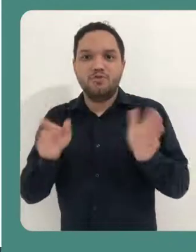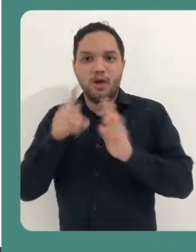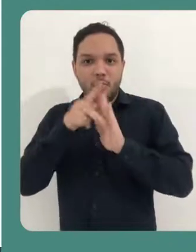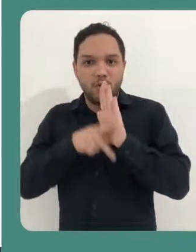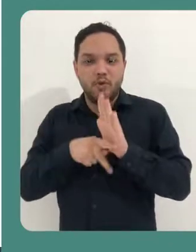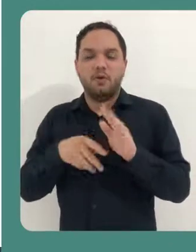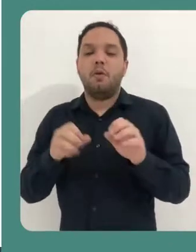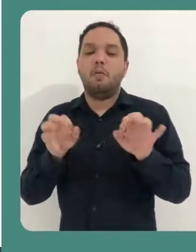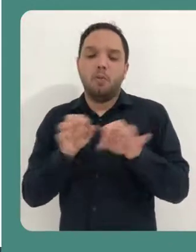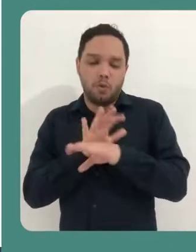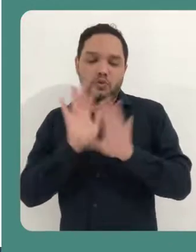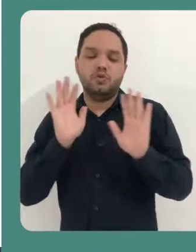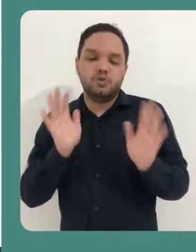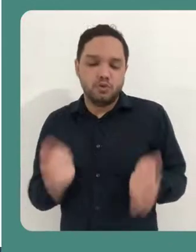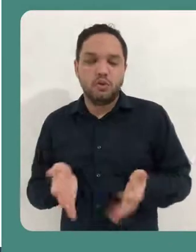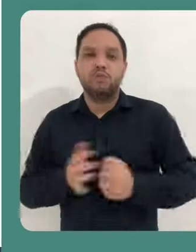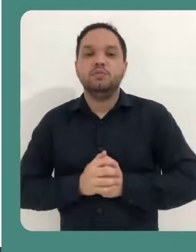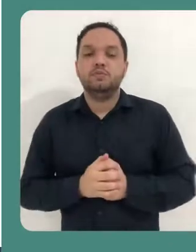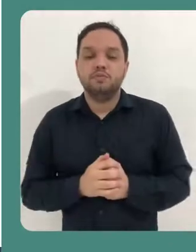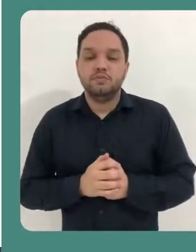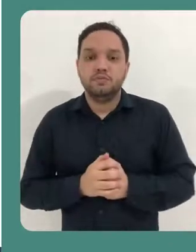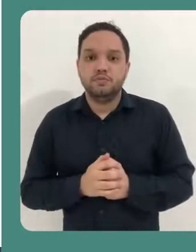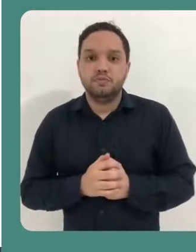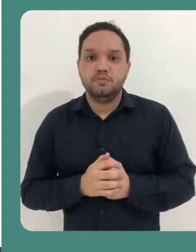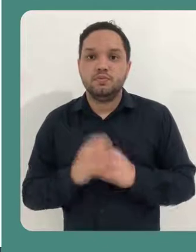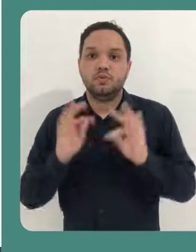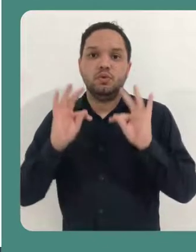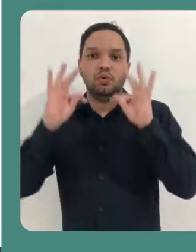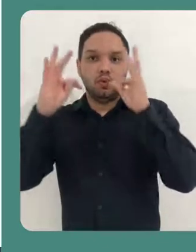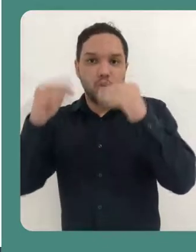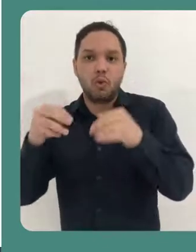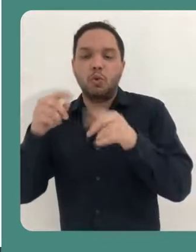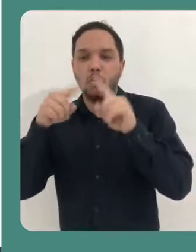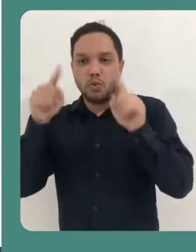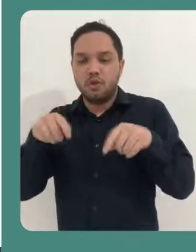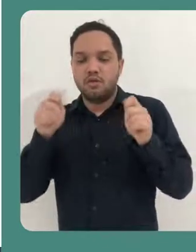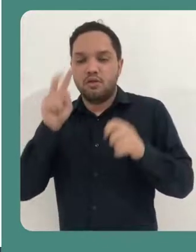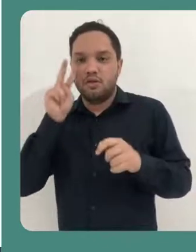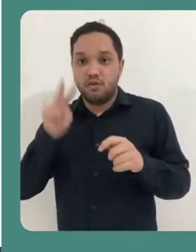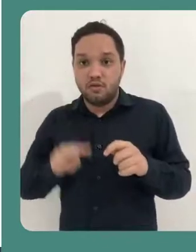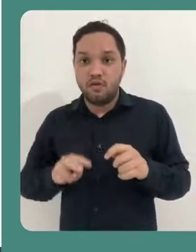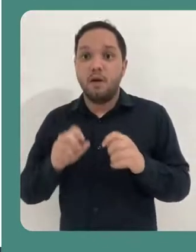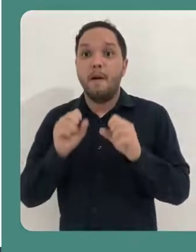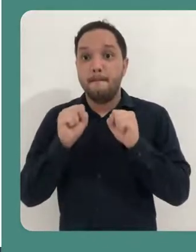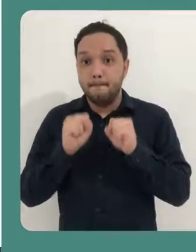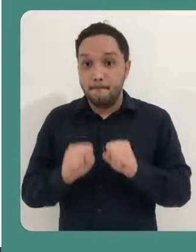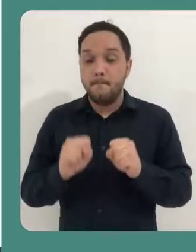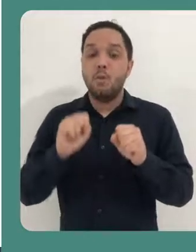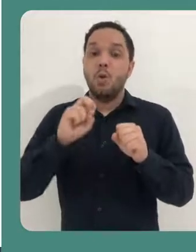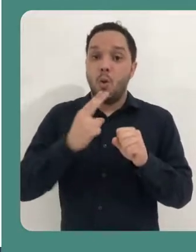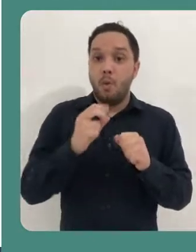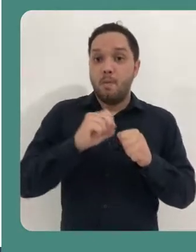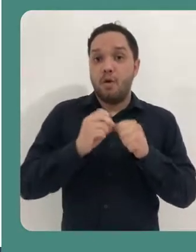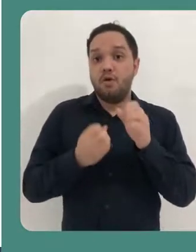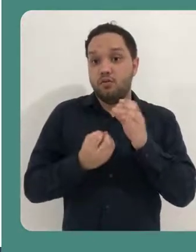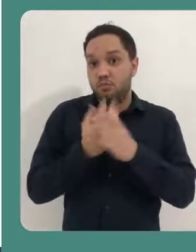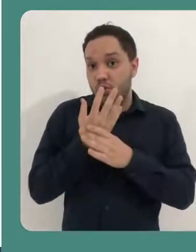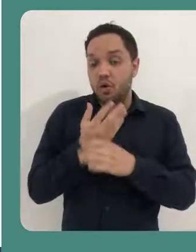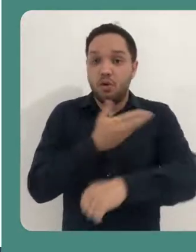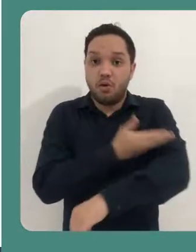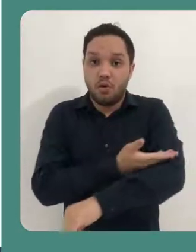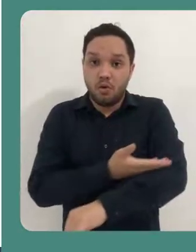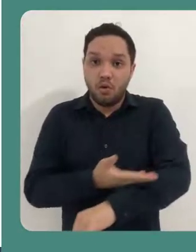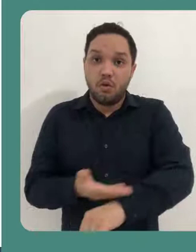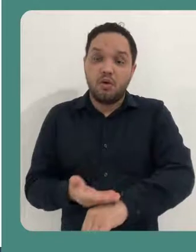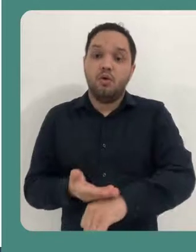projetos criados, então aqui eu tenho o menu lateral da minha conta com os meus projetos ou todos os projetos. E a gente pode